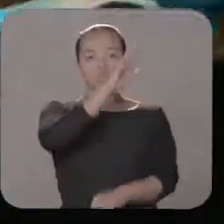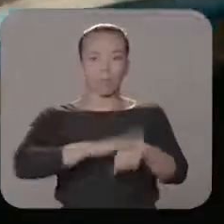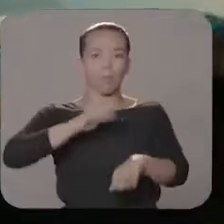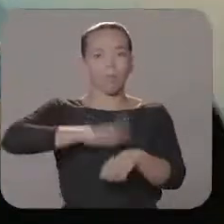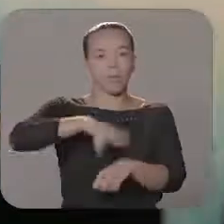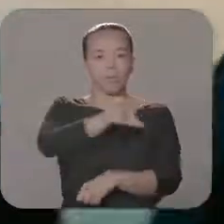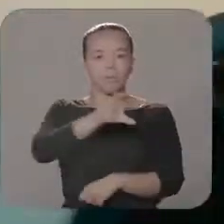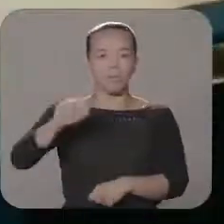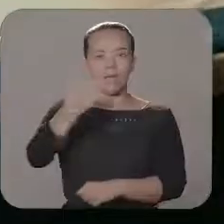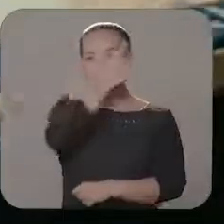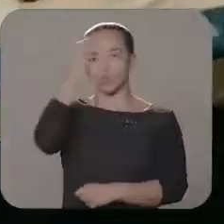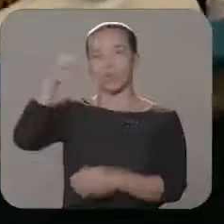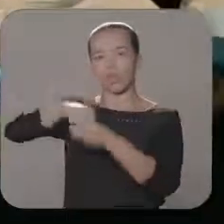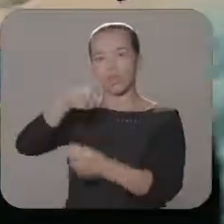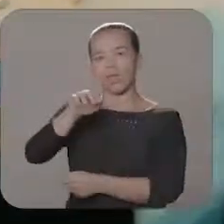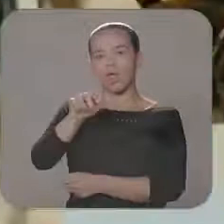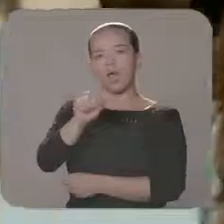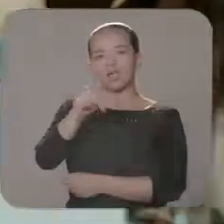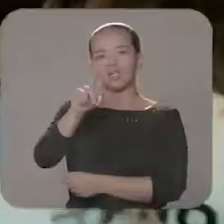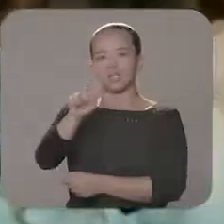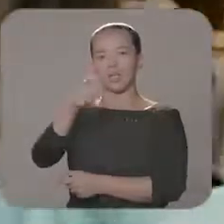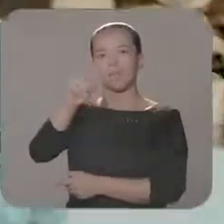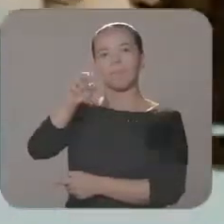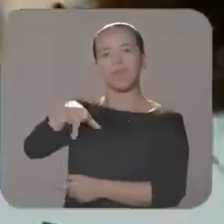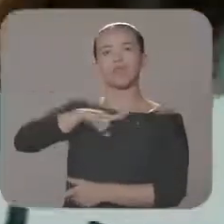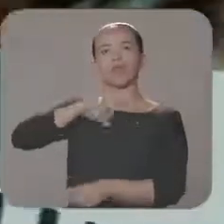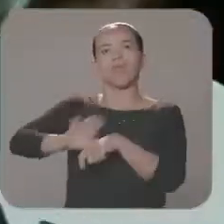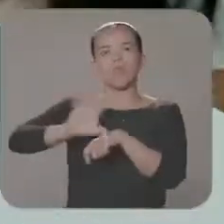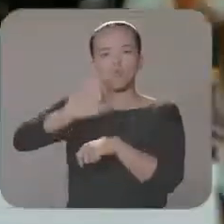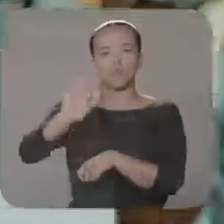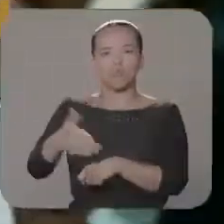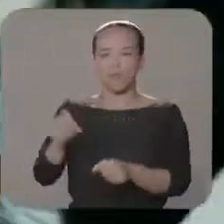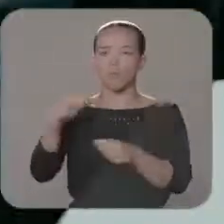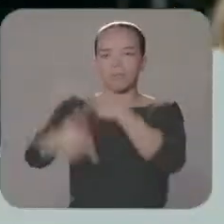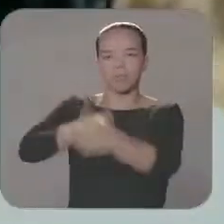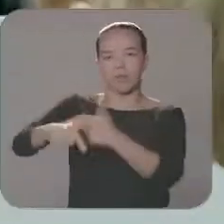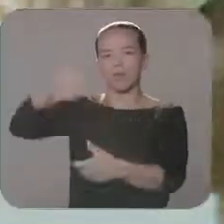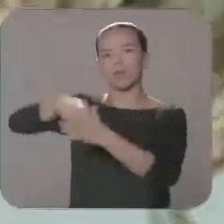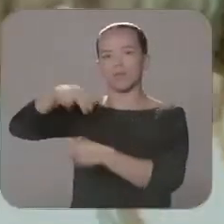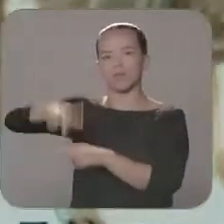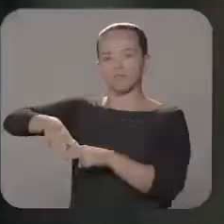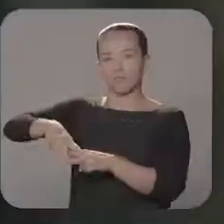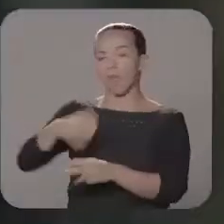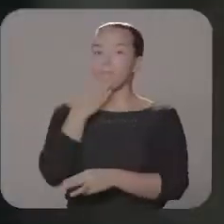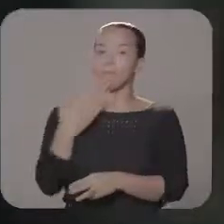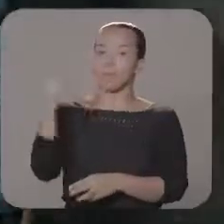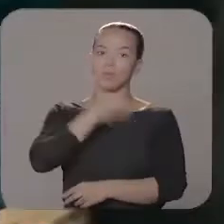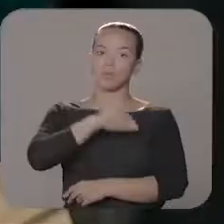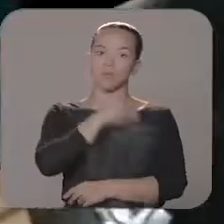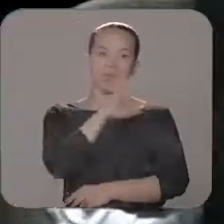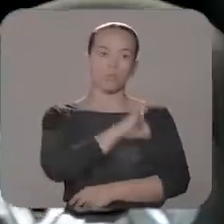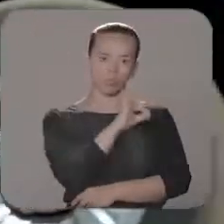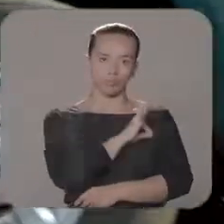Convocar os mais de 500 agentes penitenciários que já estão no curso de formação para atuarem no sistema prisional. Melhorar